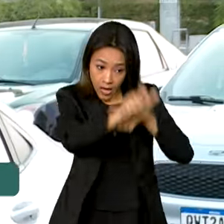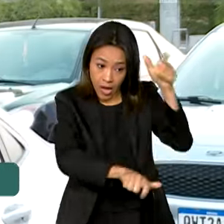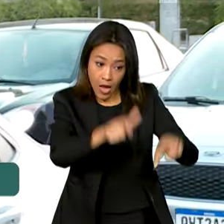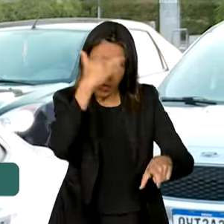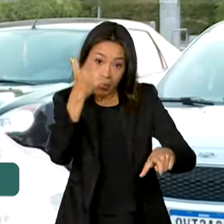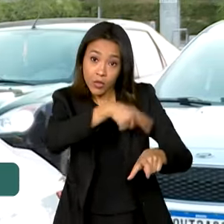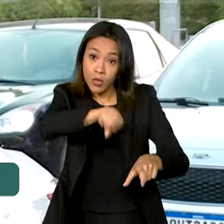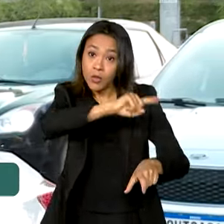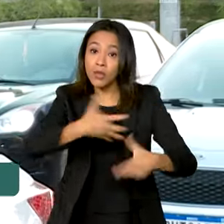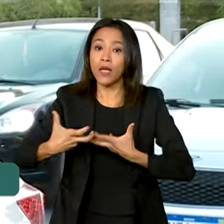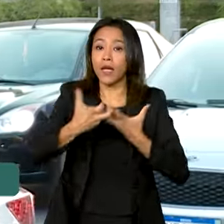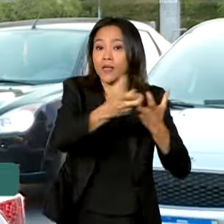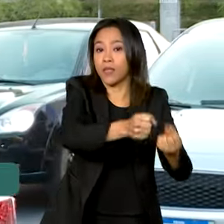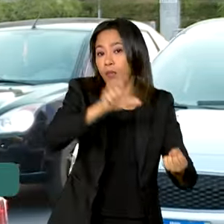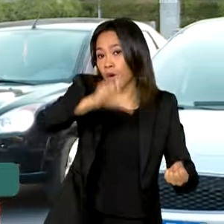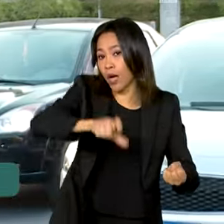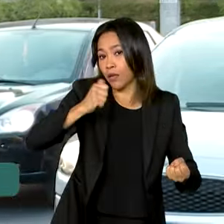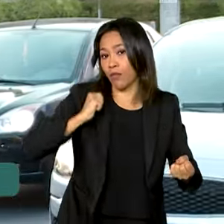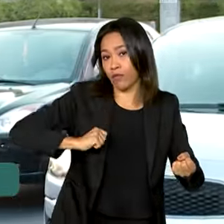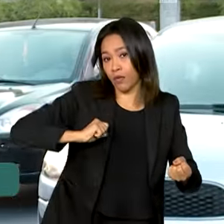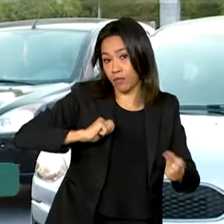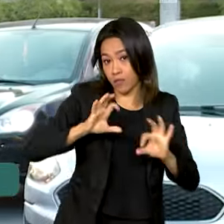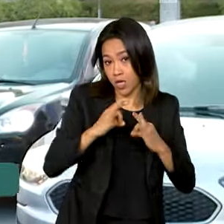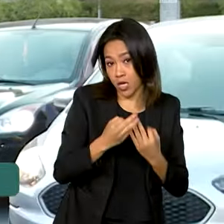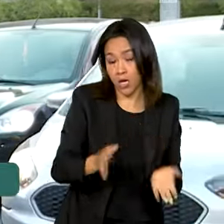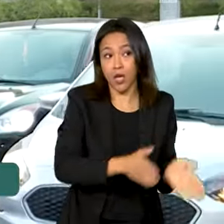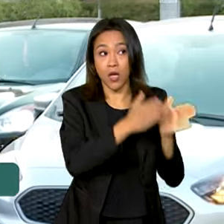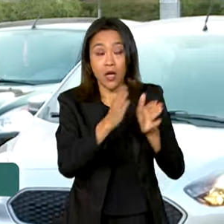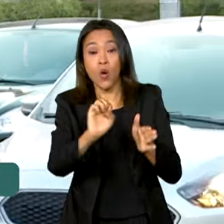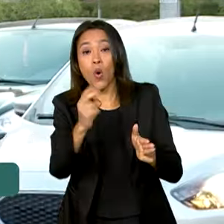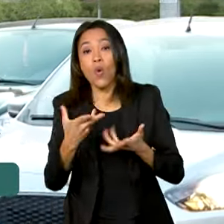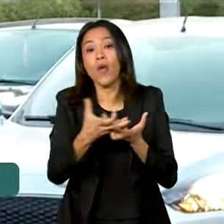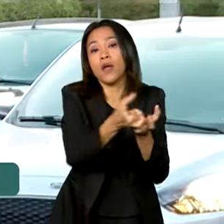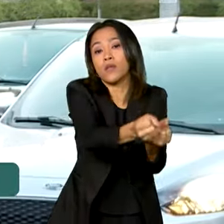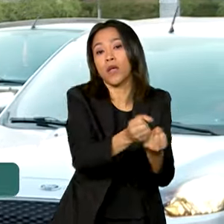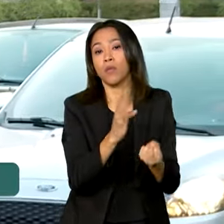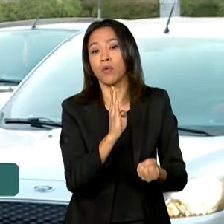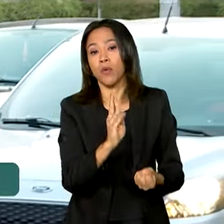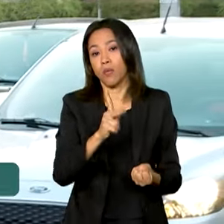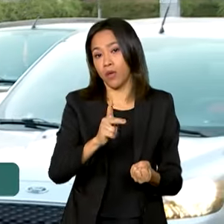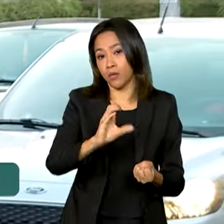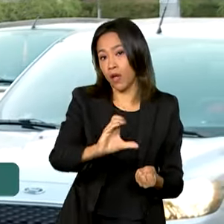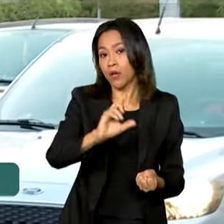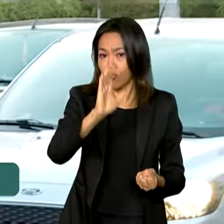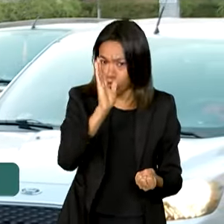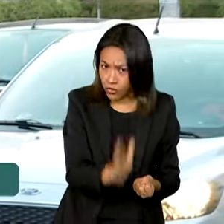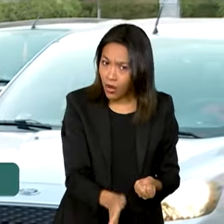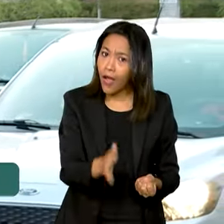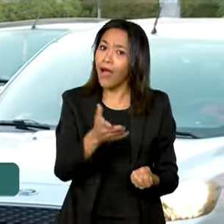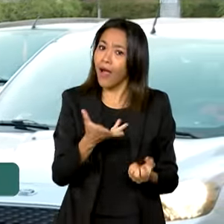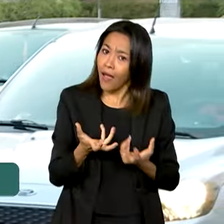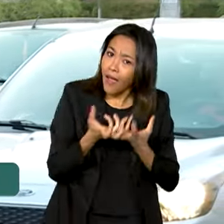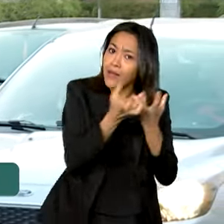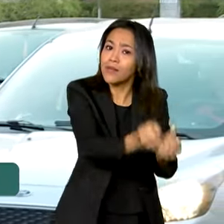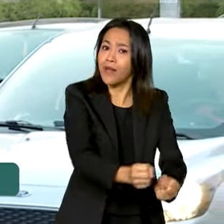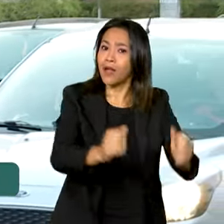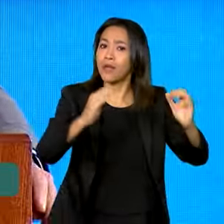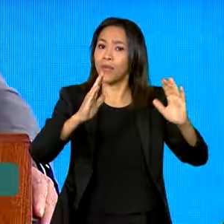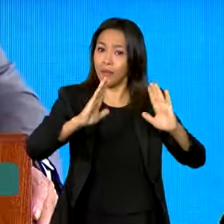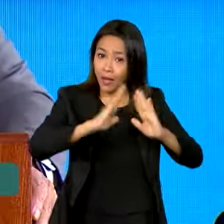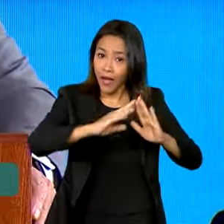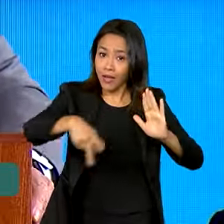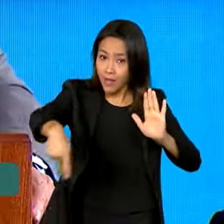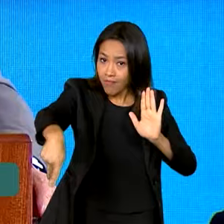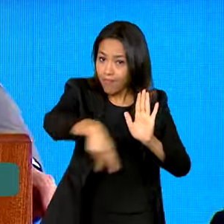recebem o Bolsa Família ou o benefício de prestação continuada, por exemplo, já recebem o imóvel quitado.